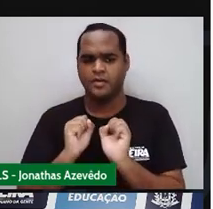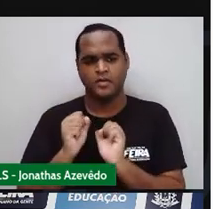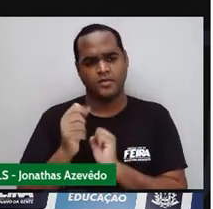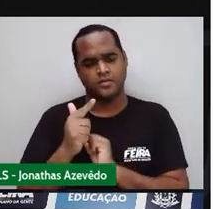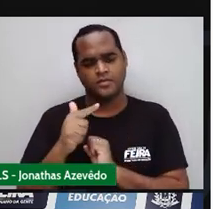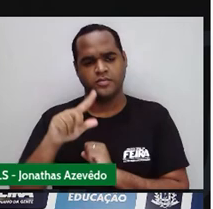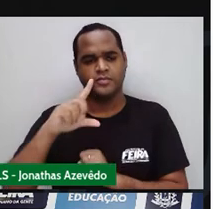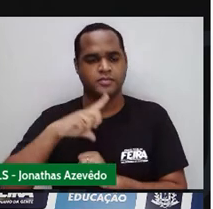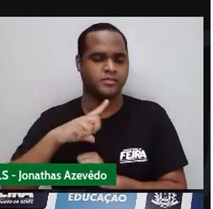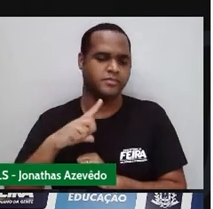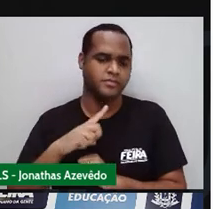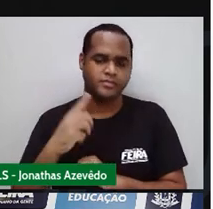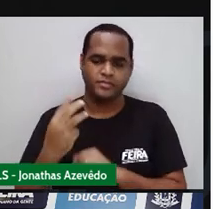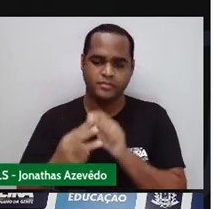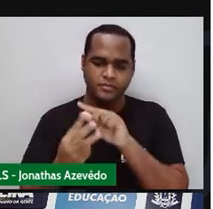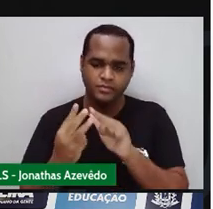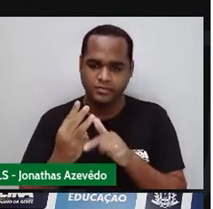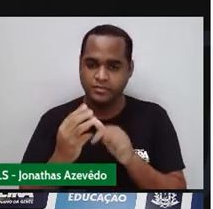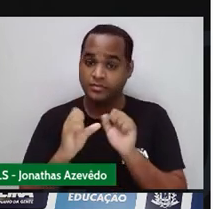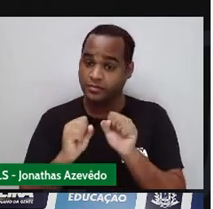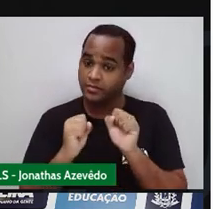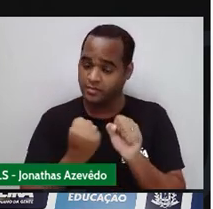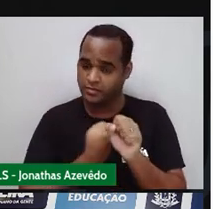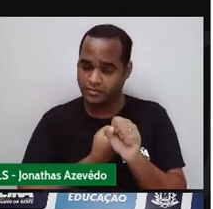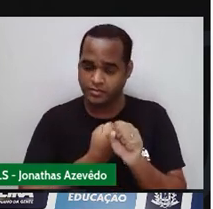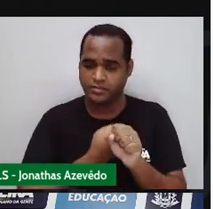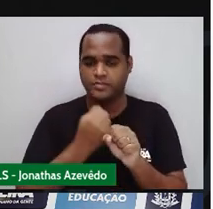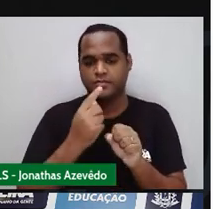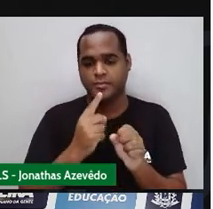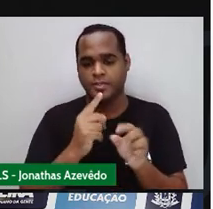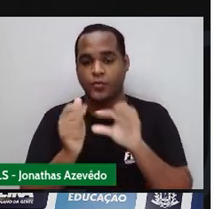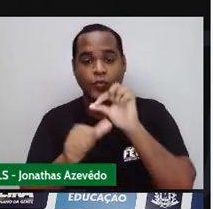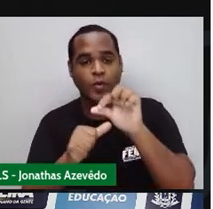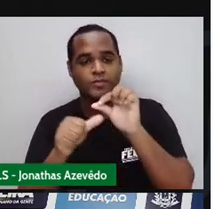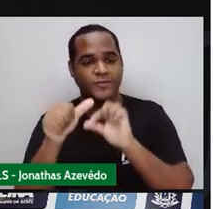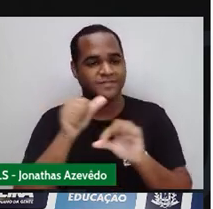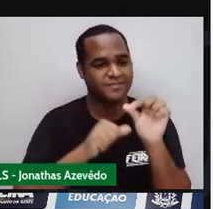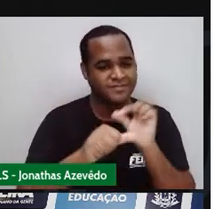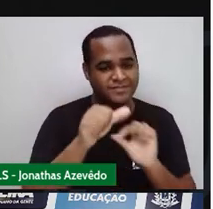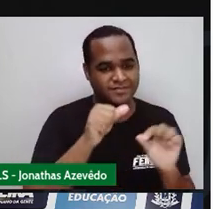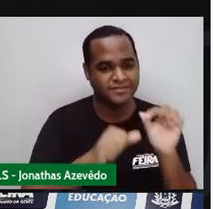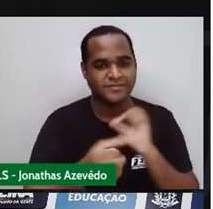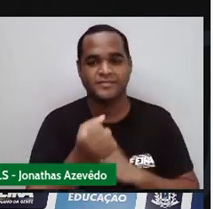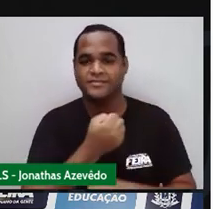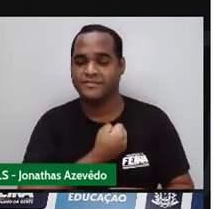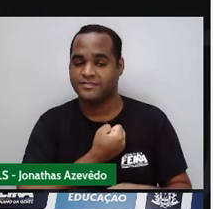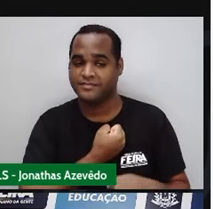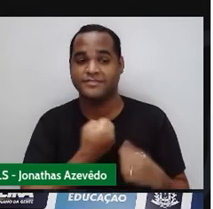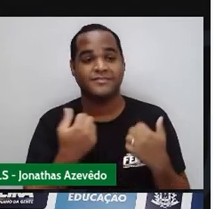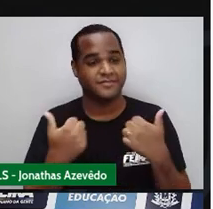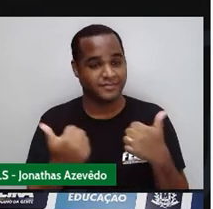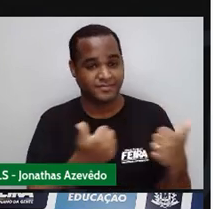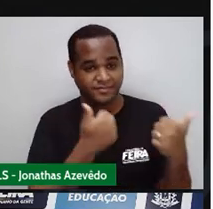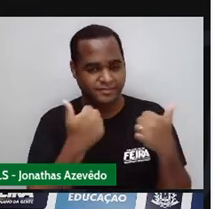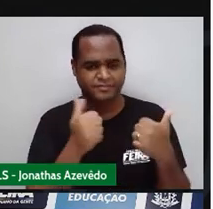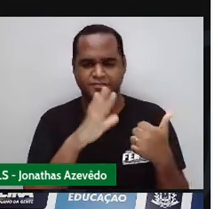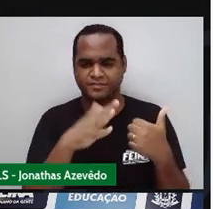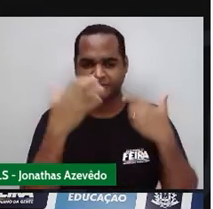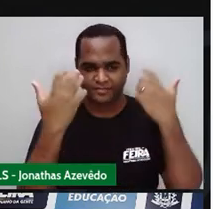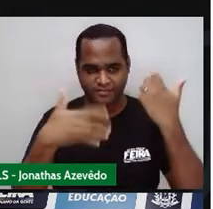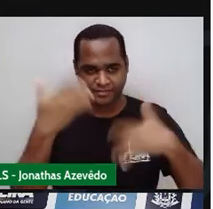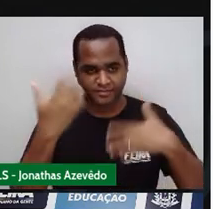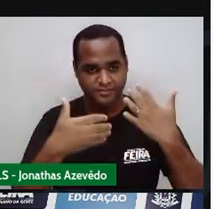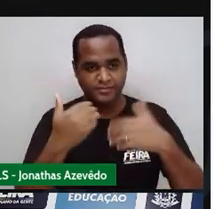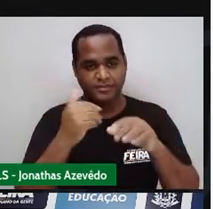Olha só Escolhe outros três números Então vai variar Vai mudar Beleza Mas aí tem um detalhe interessante Pra